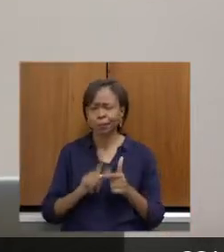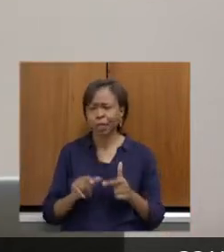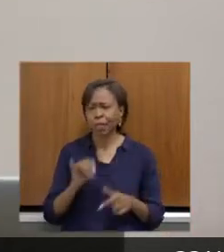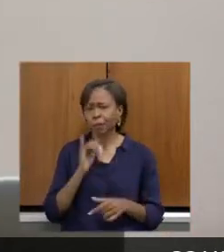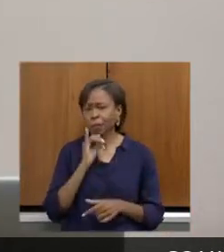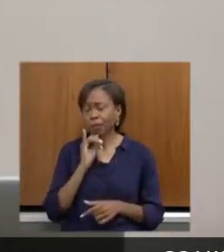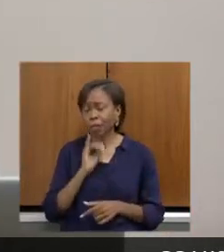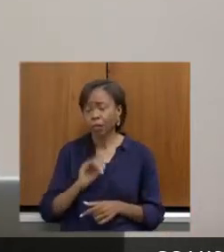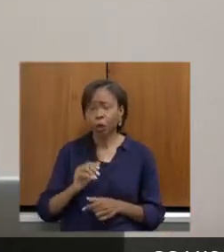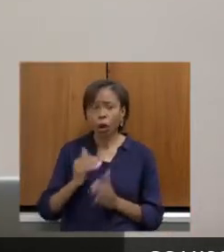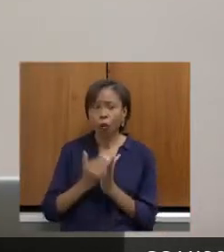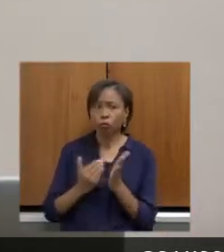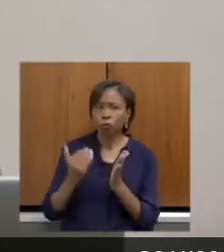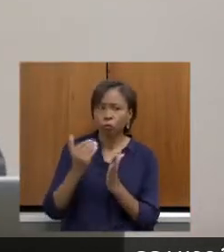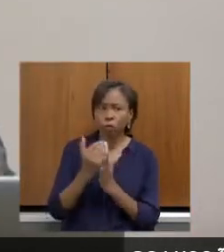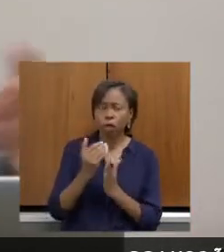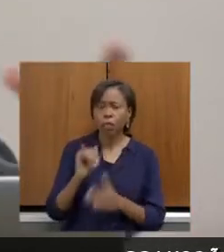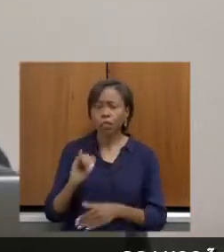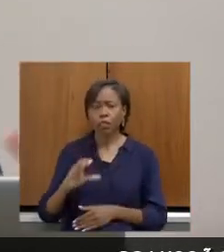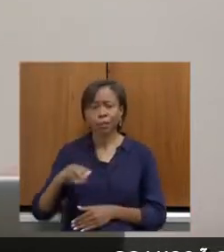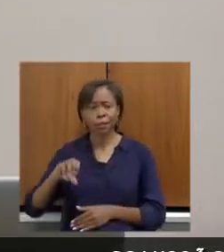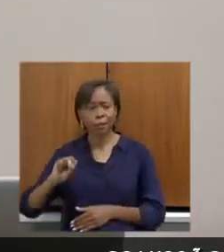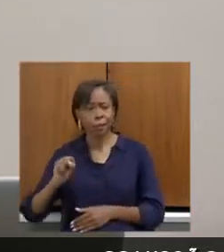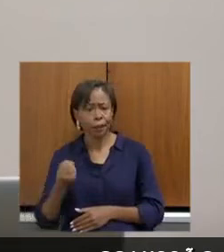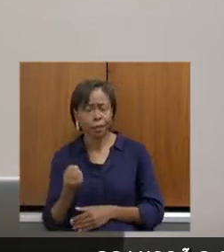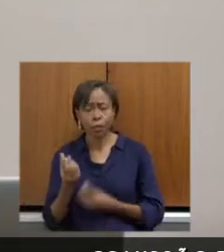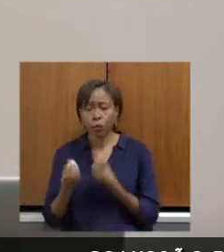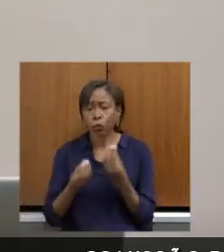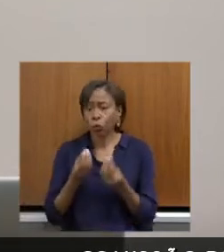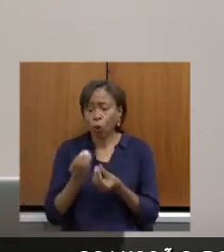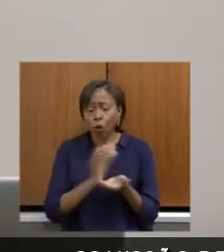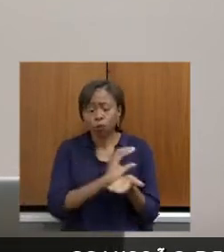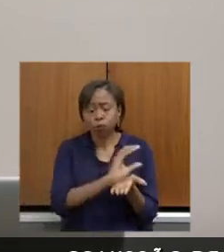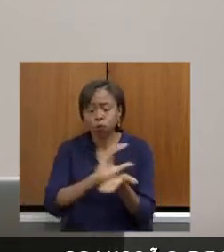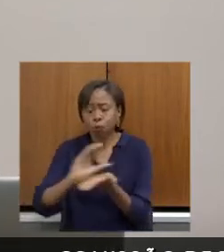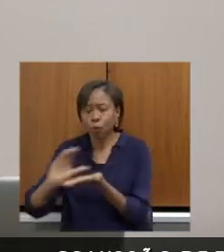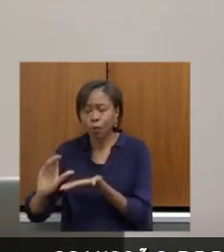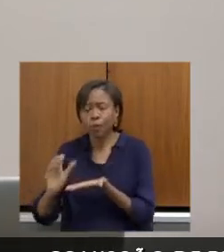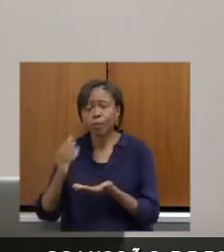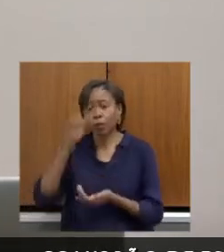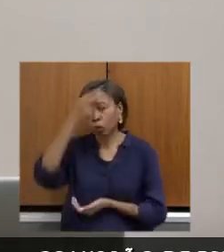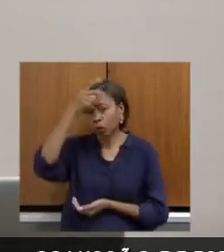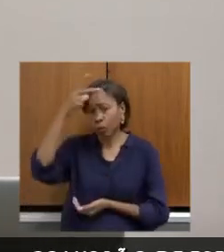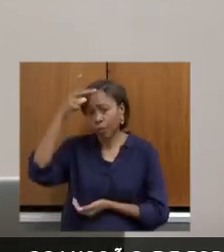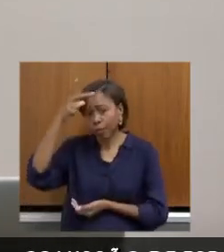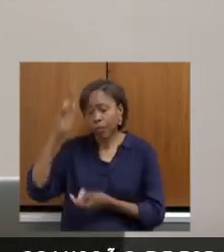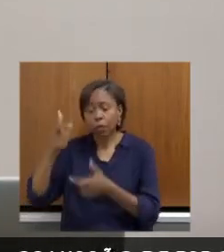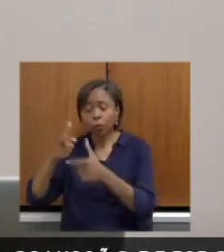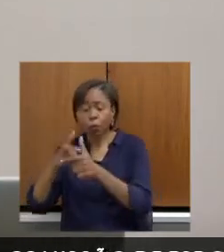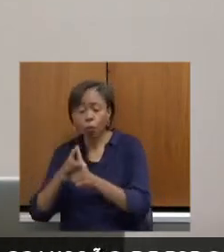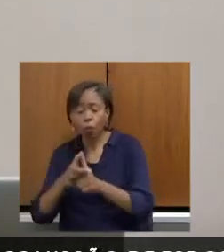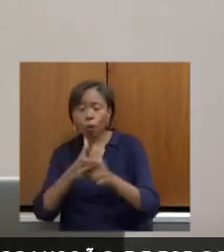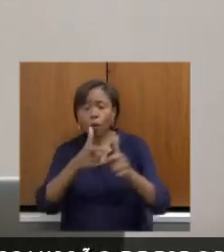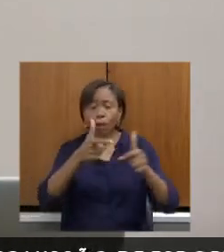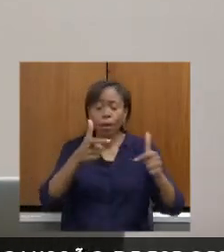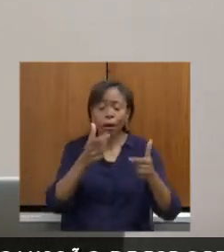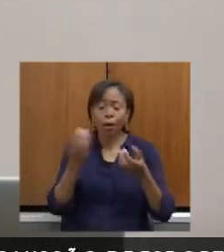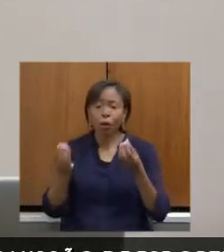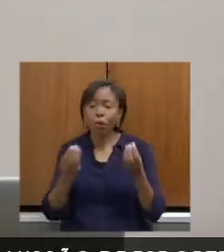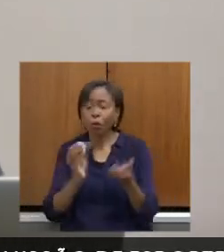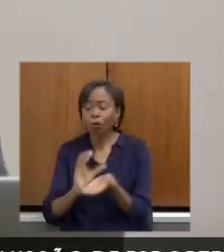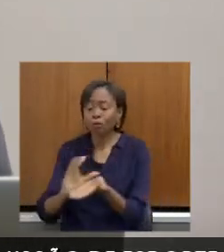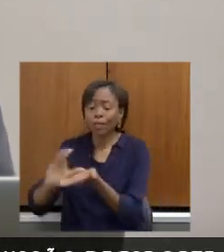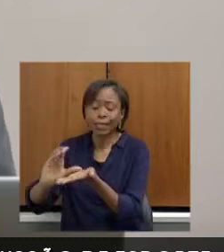isso conduzir, sobre qual é essa estrutura que os municípios têm, uma forma mais justa, mais digna de chegar na